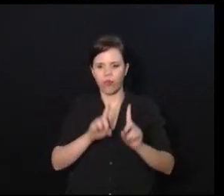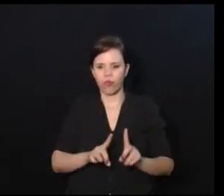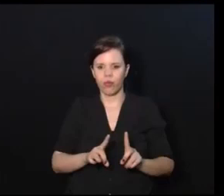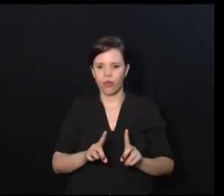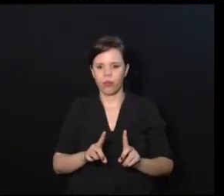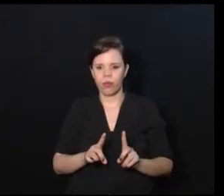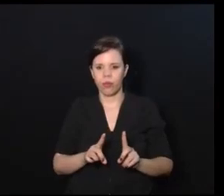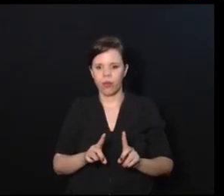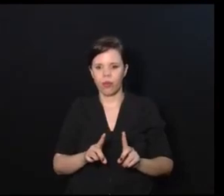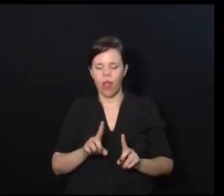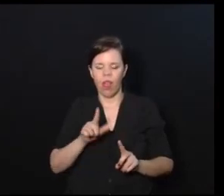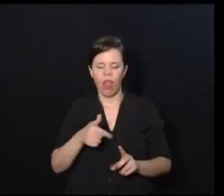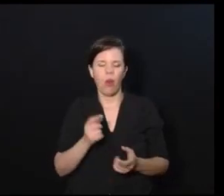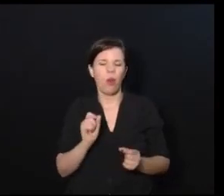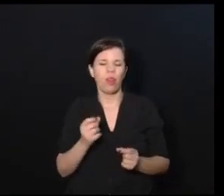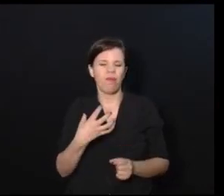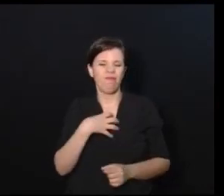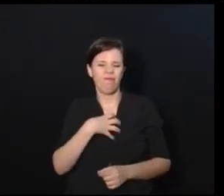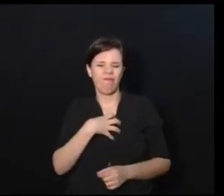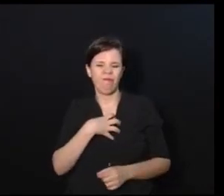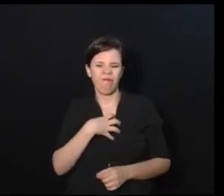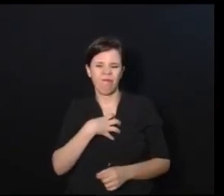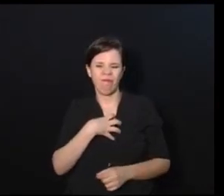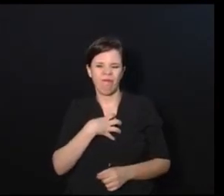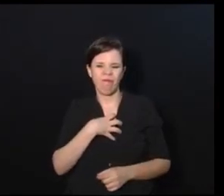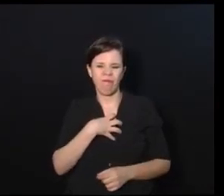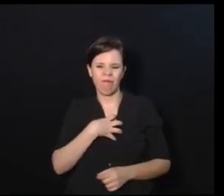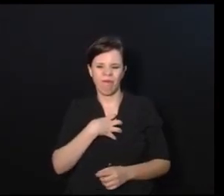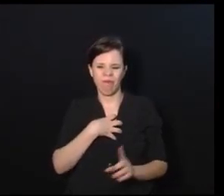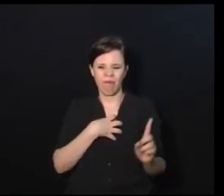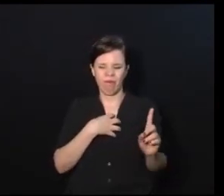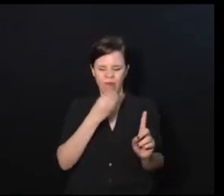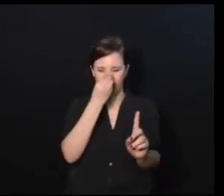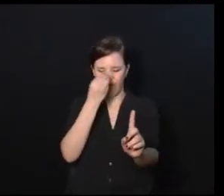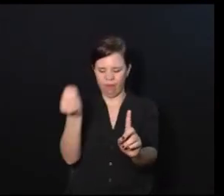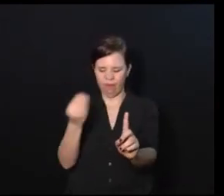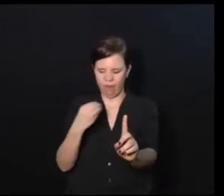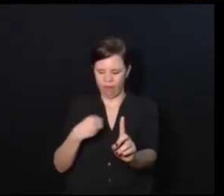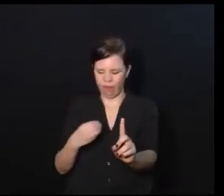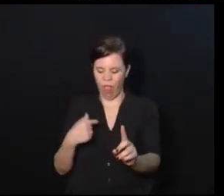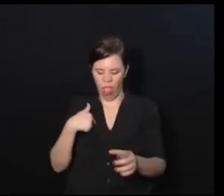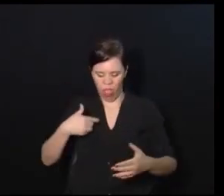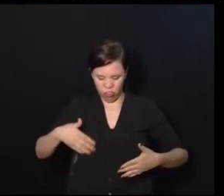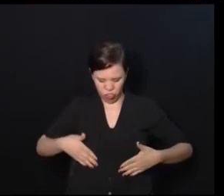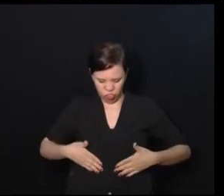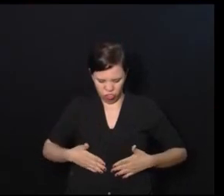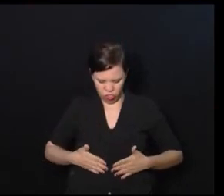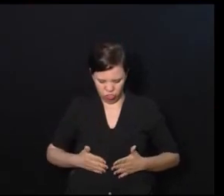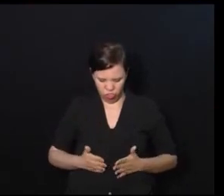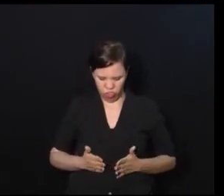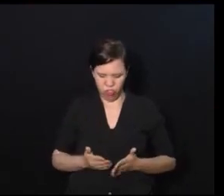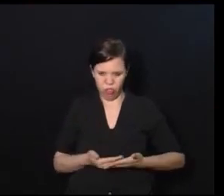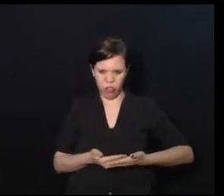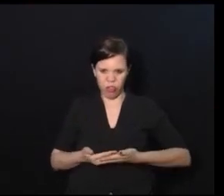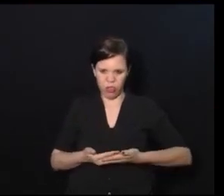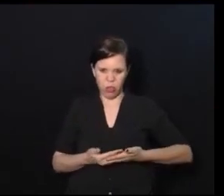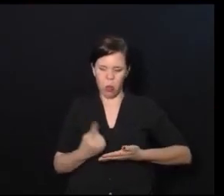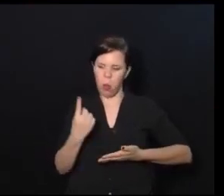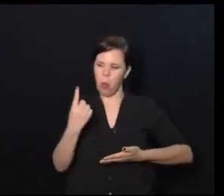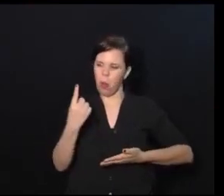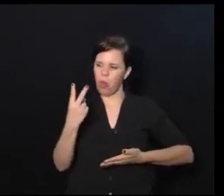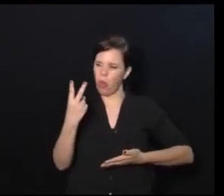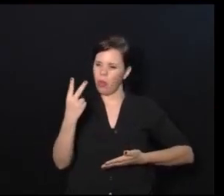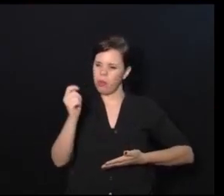a questão da rejeição. Quando vieram falar para os meus pais, quando eu tinha recém-nascido, praticamente, um mês, dois